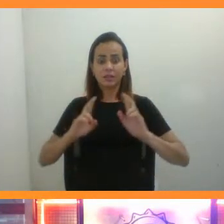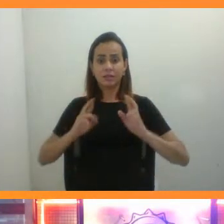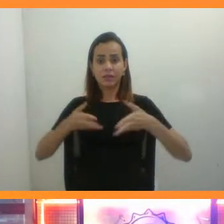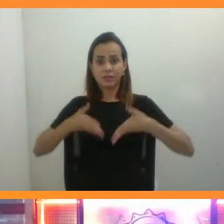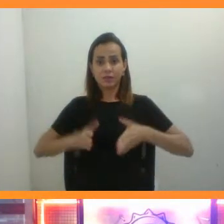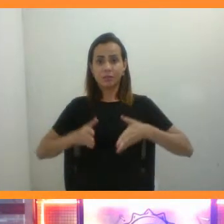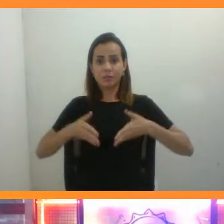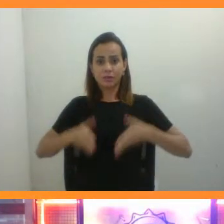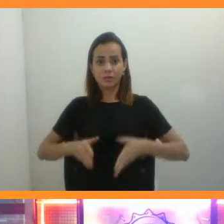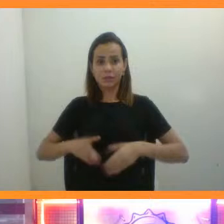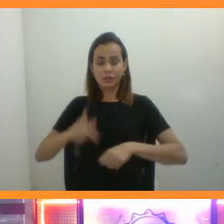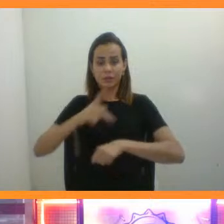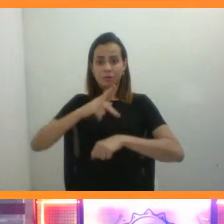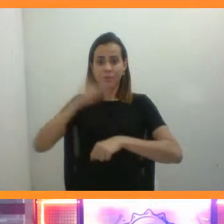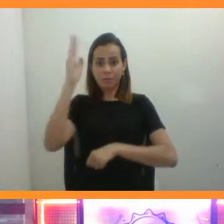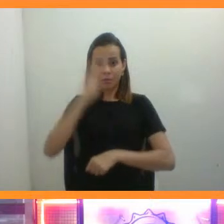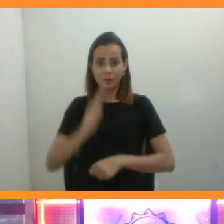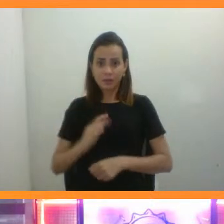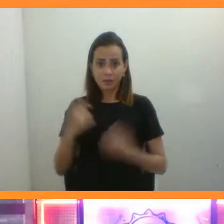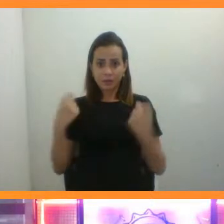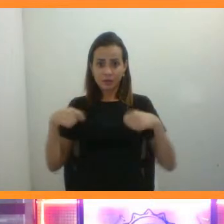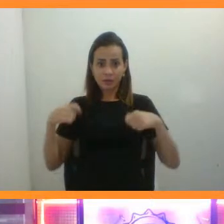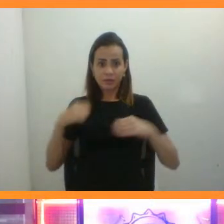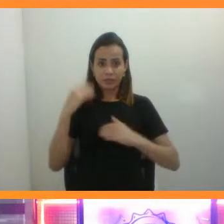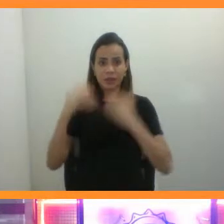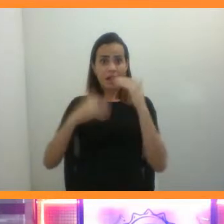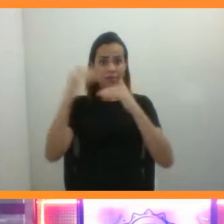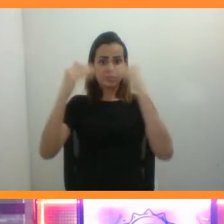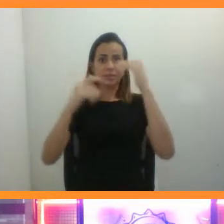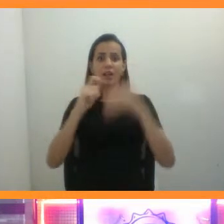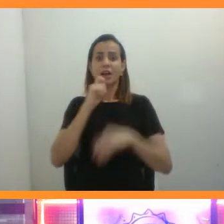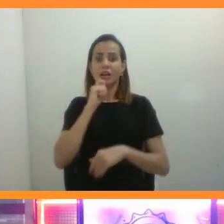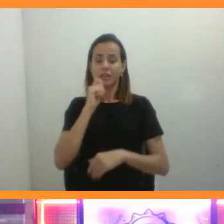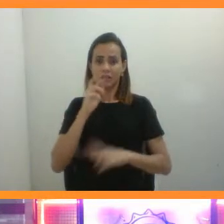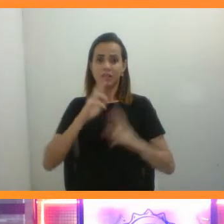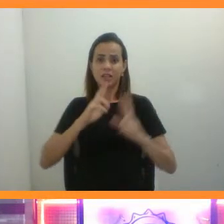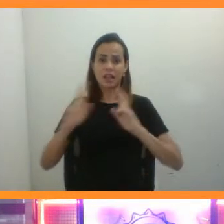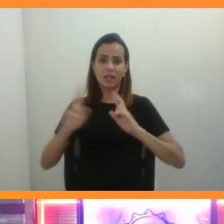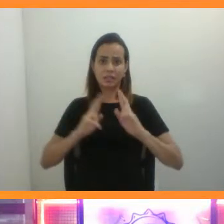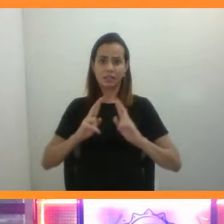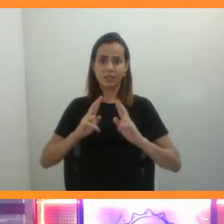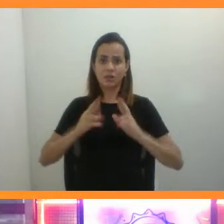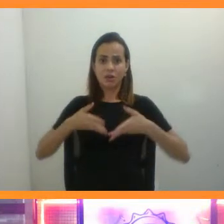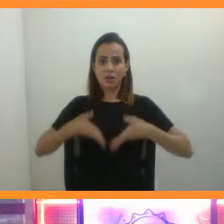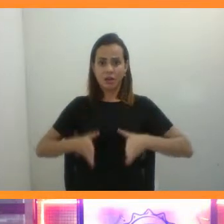O Brasil precisa avançar em relação à reprodução? Eu acho que é isso?